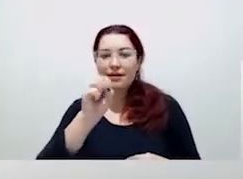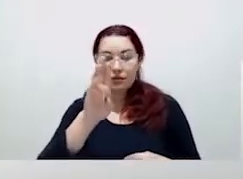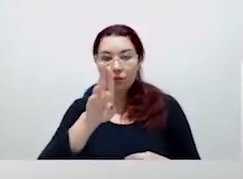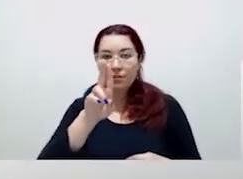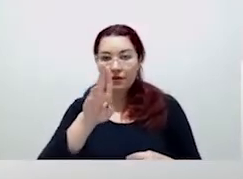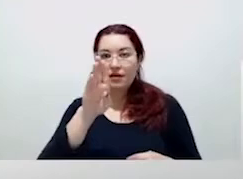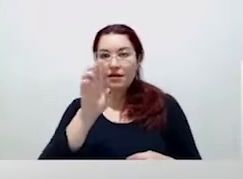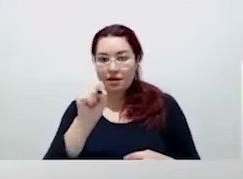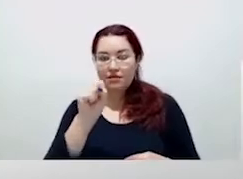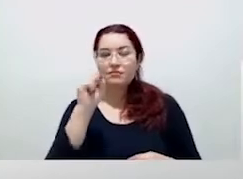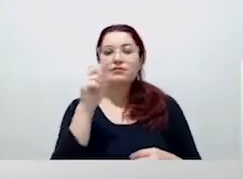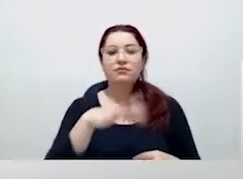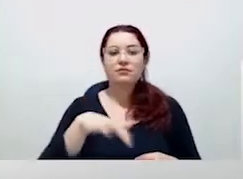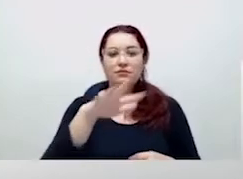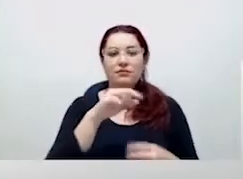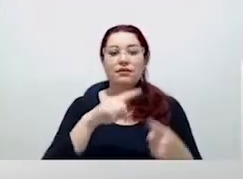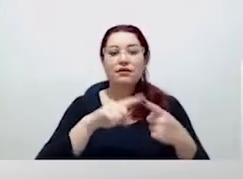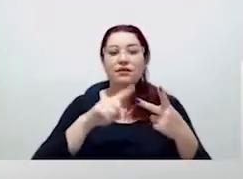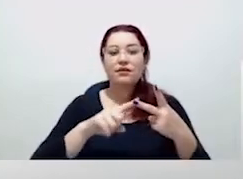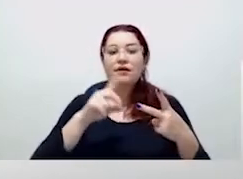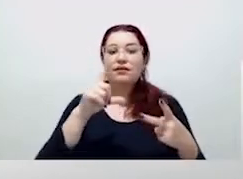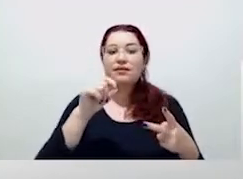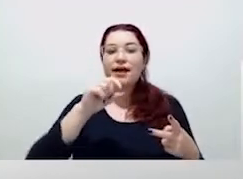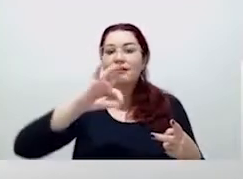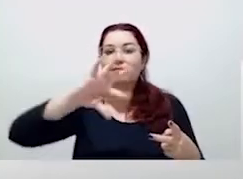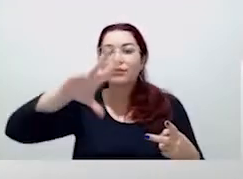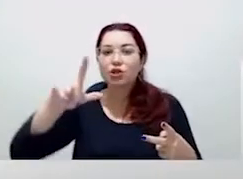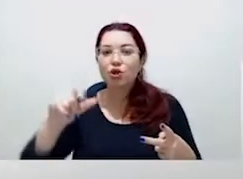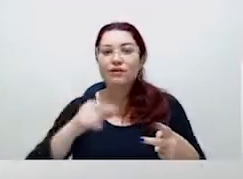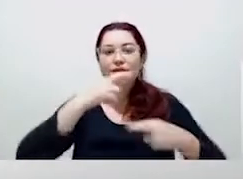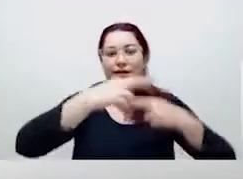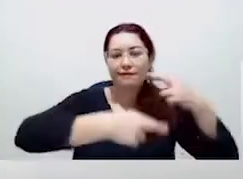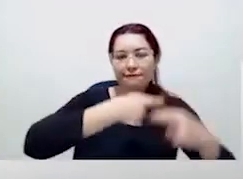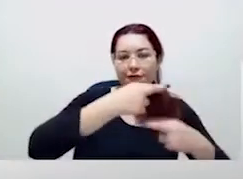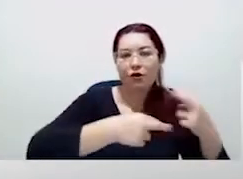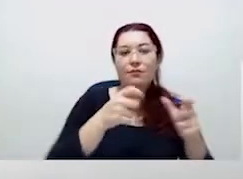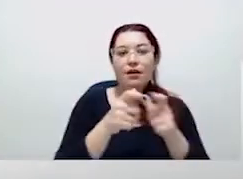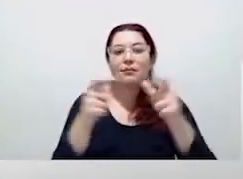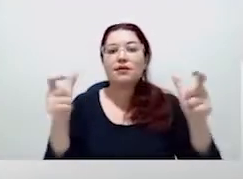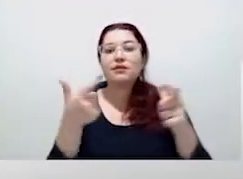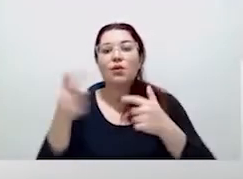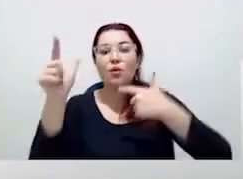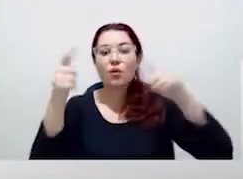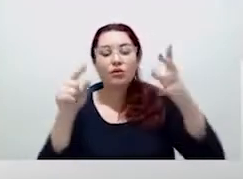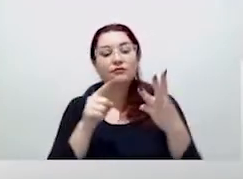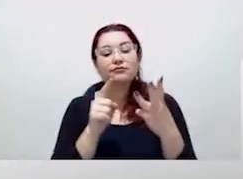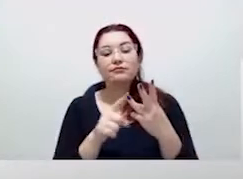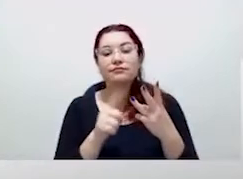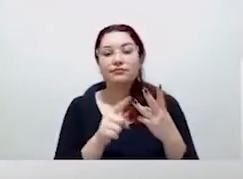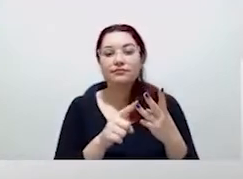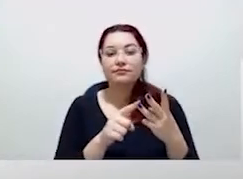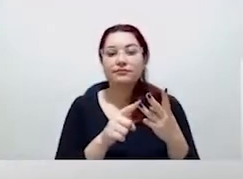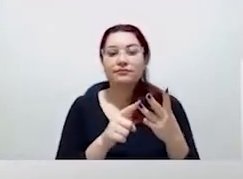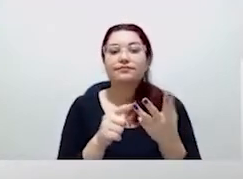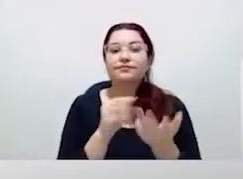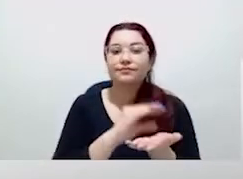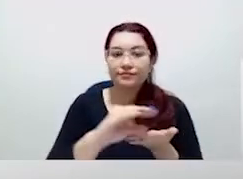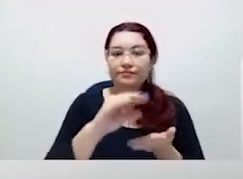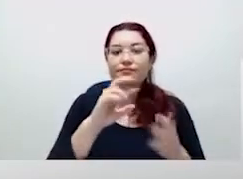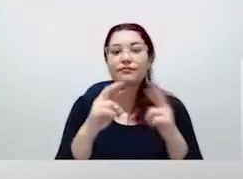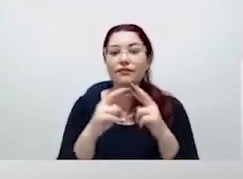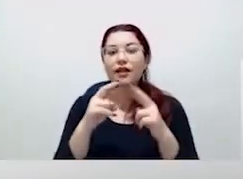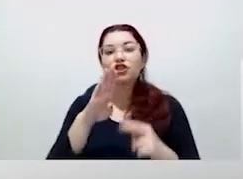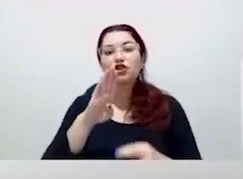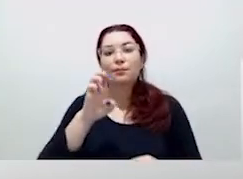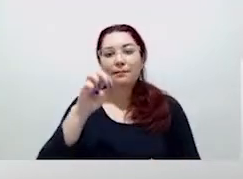e 500 mil reais em reforma e ampliação de outras 30 unidades. E a implantação da rede Bem Cuidar em todos